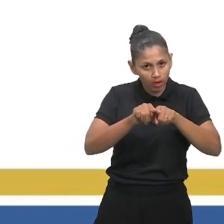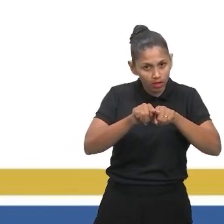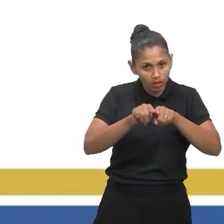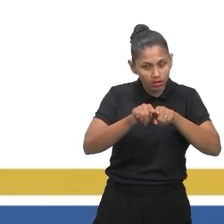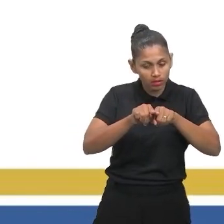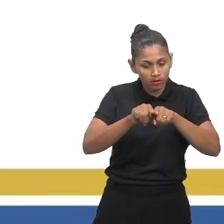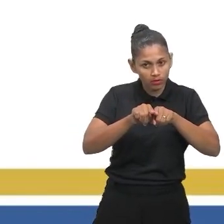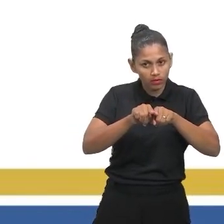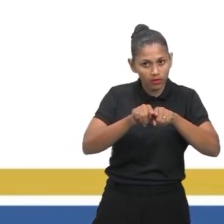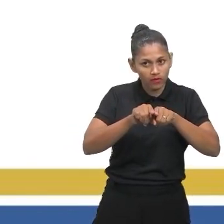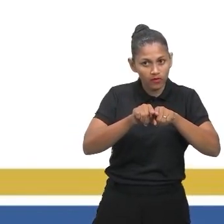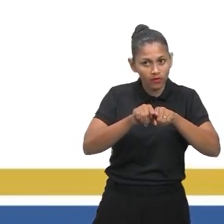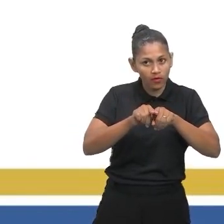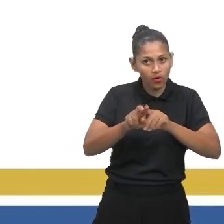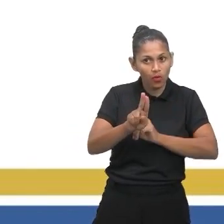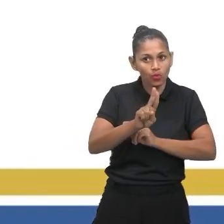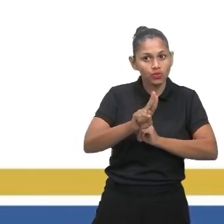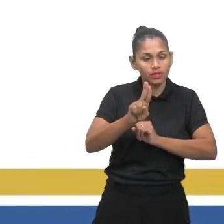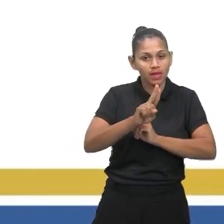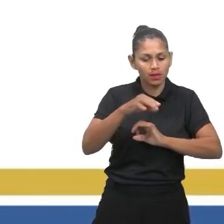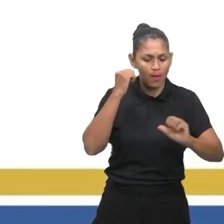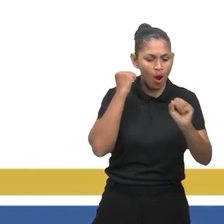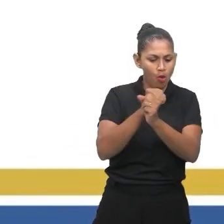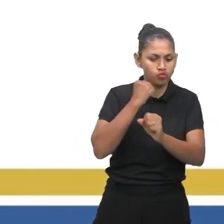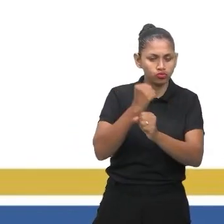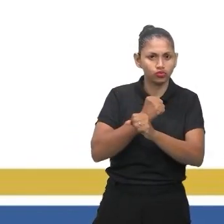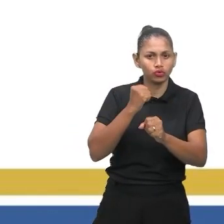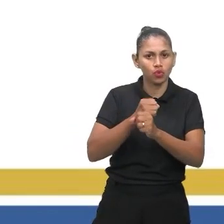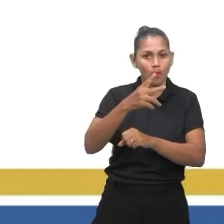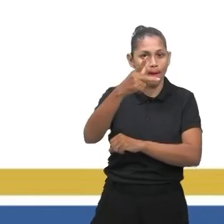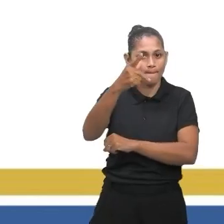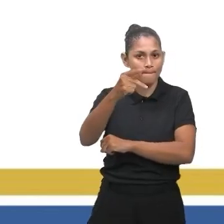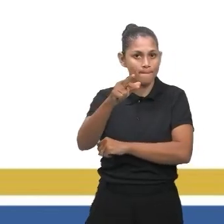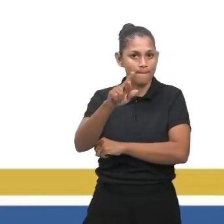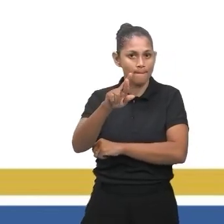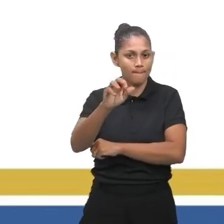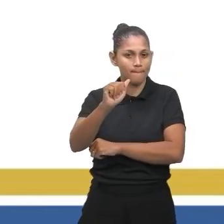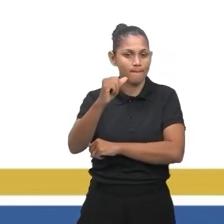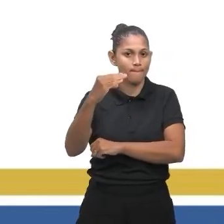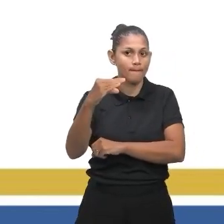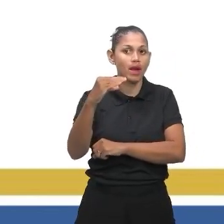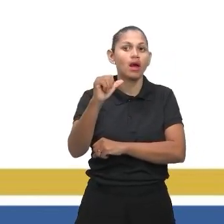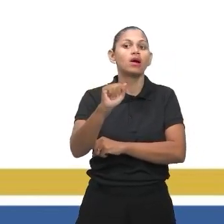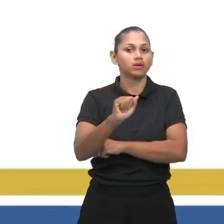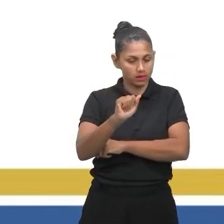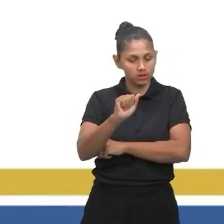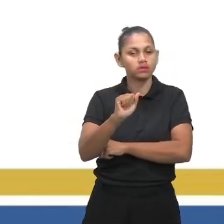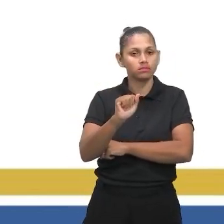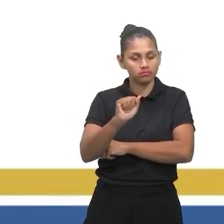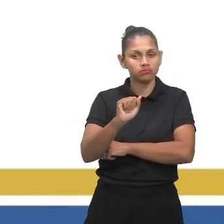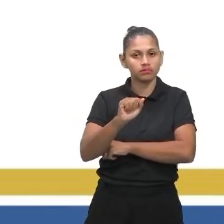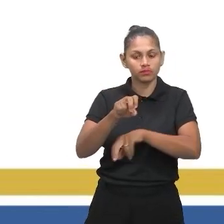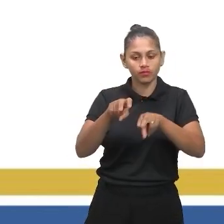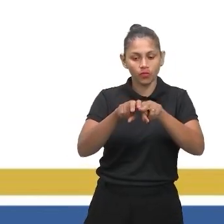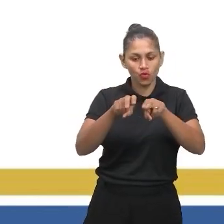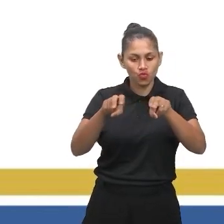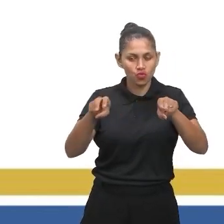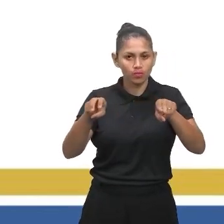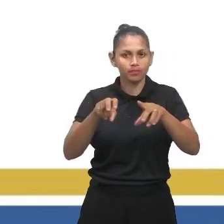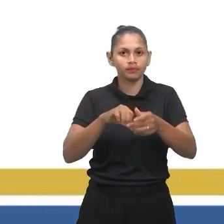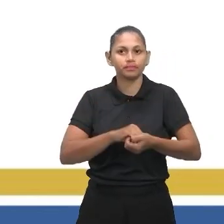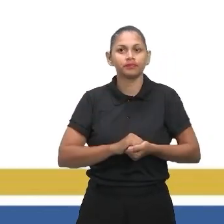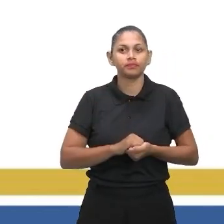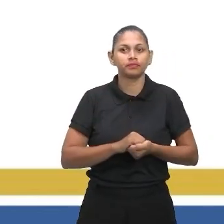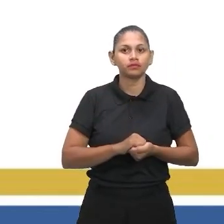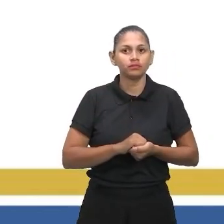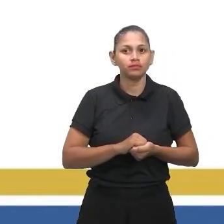diâmetro real dessa praça em metros. Lembrando que escala é o tamanho do desenho dividido pelo tamanho real. Dessa